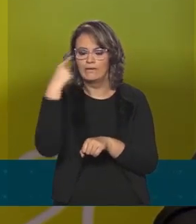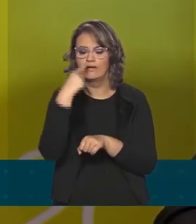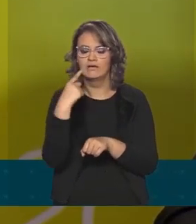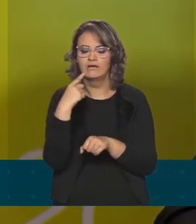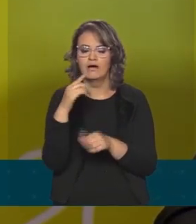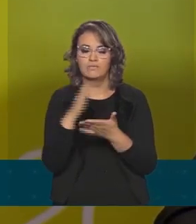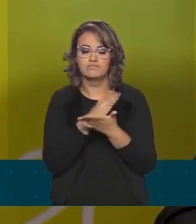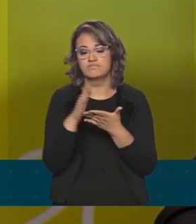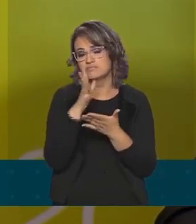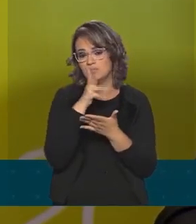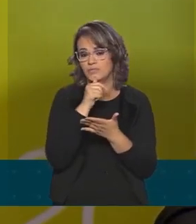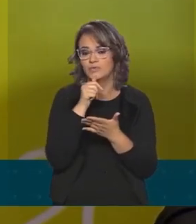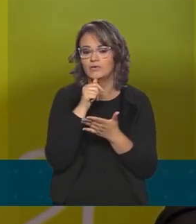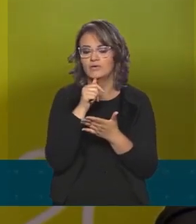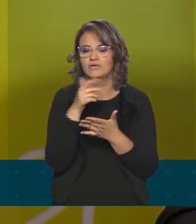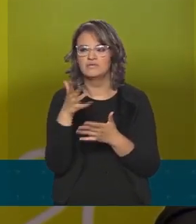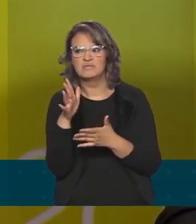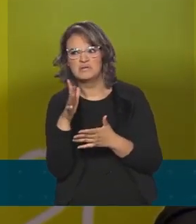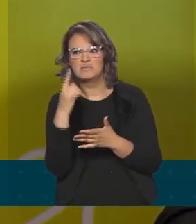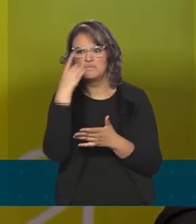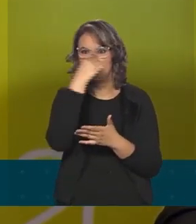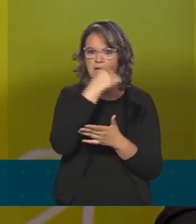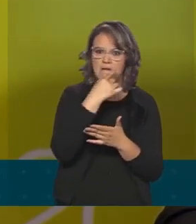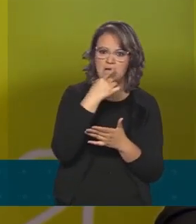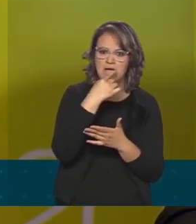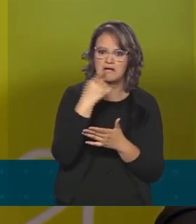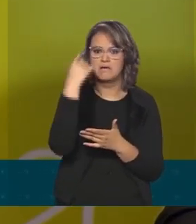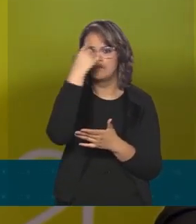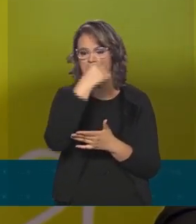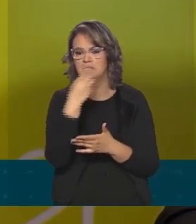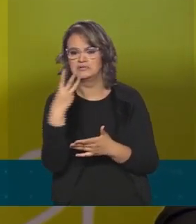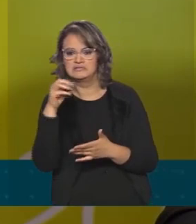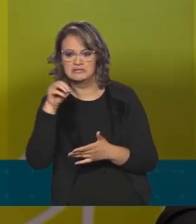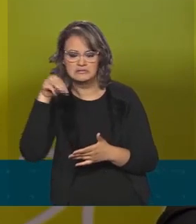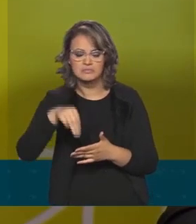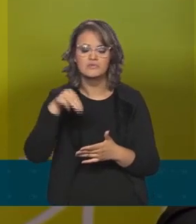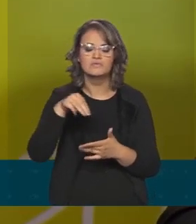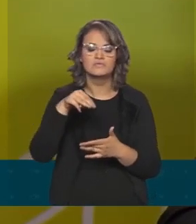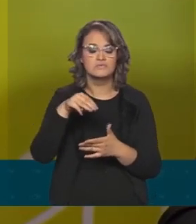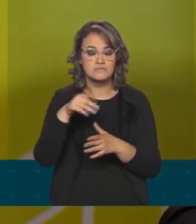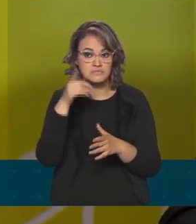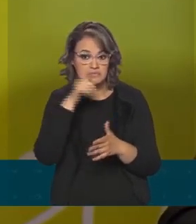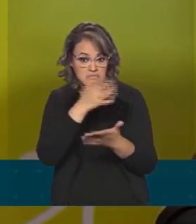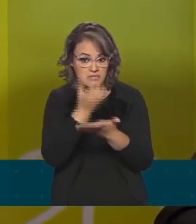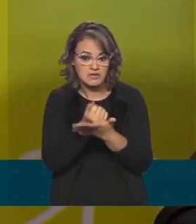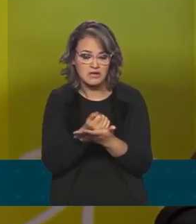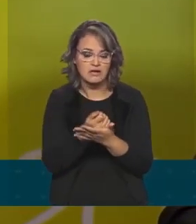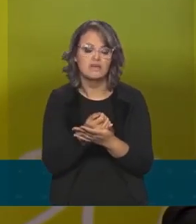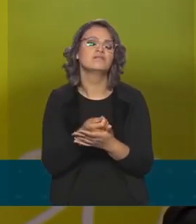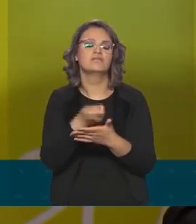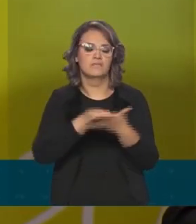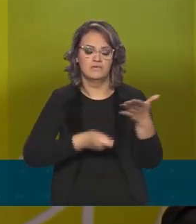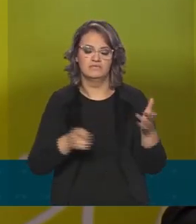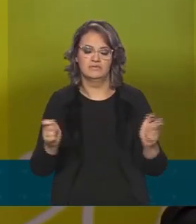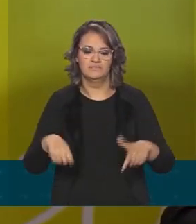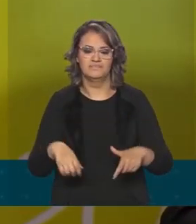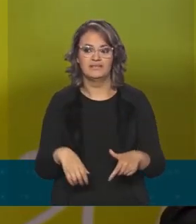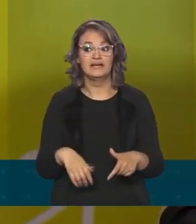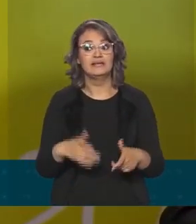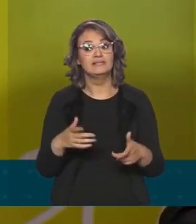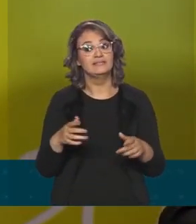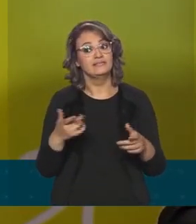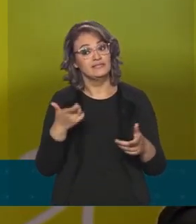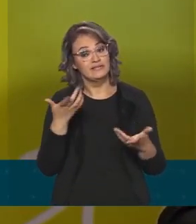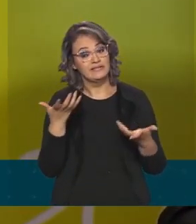pudessem, entre uma hora e uma hora e trinta do início da prova, iniciar a prova. Gostaríamos que todos tivessem começado a prova às